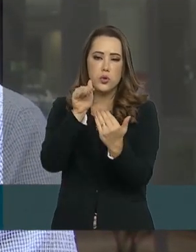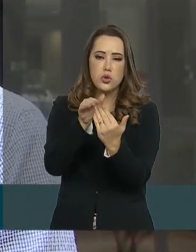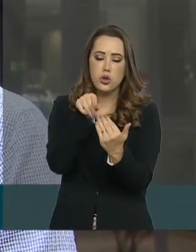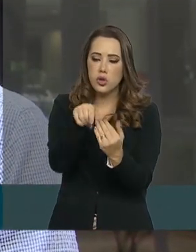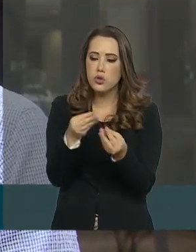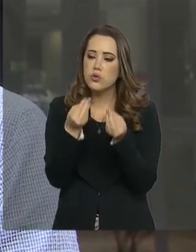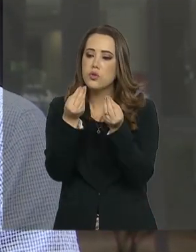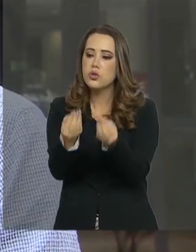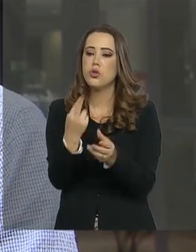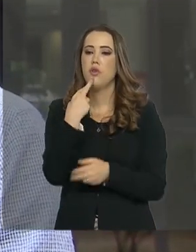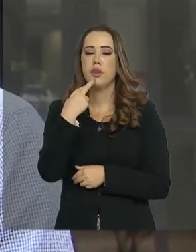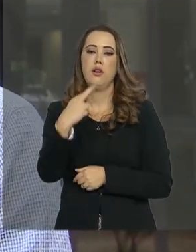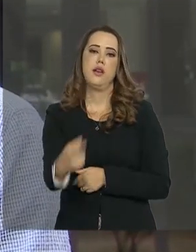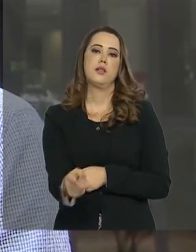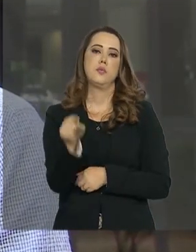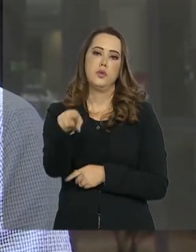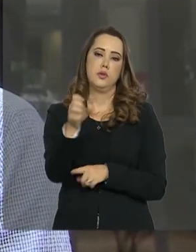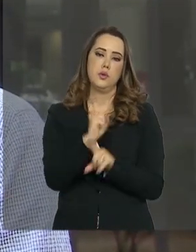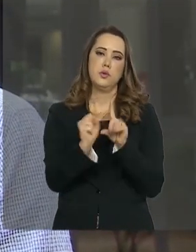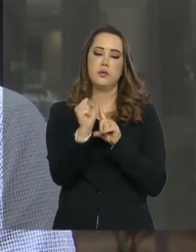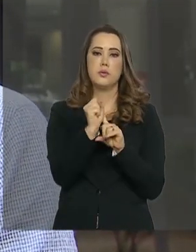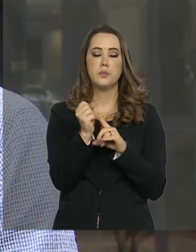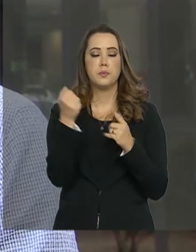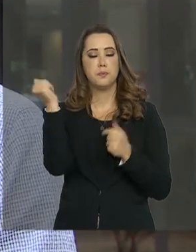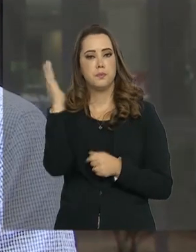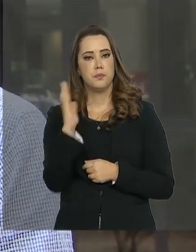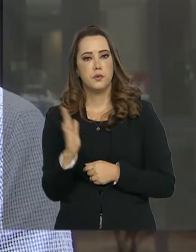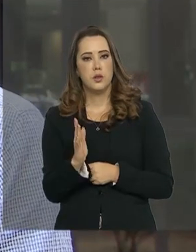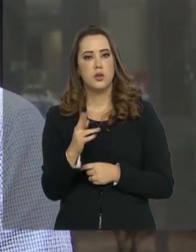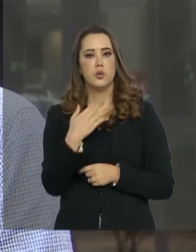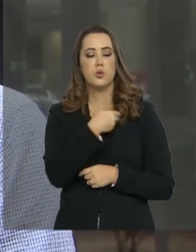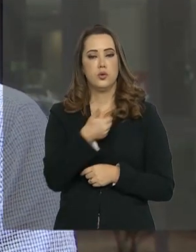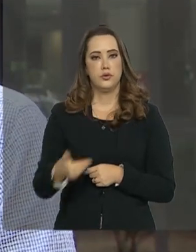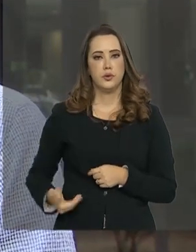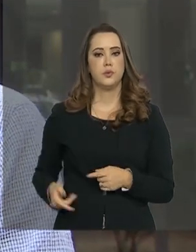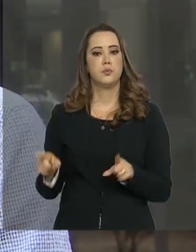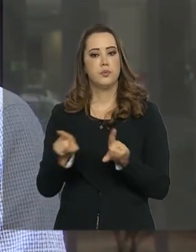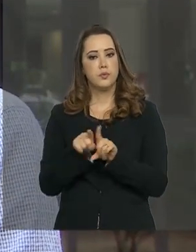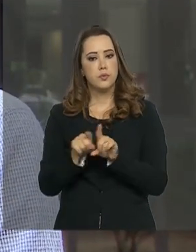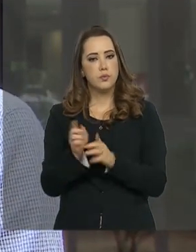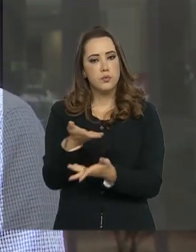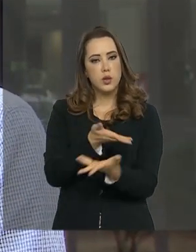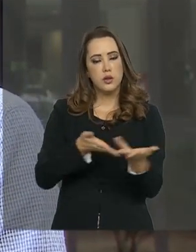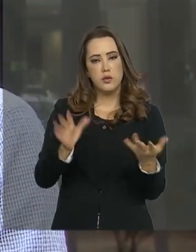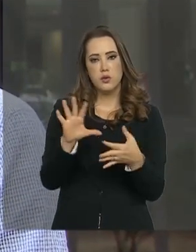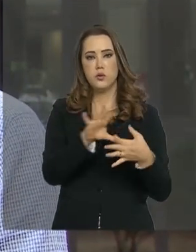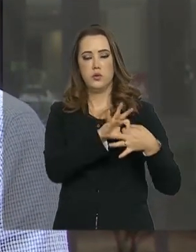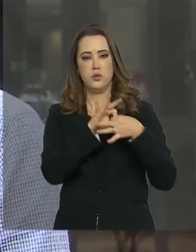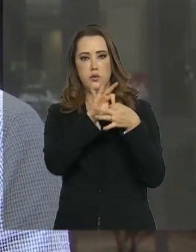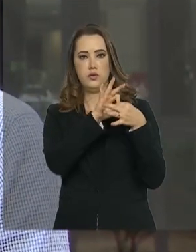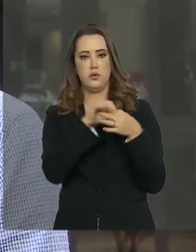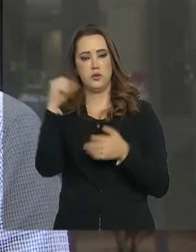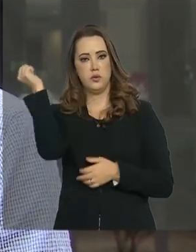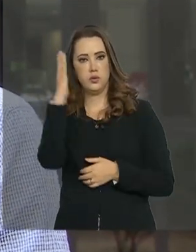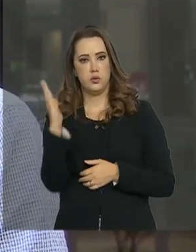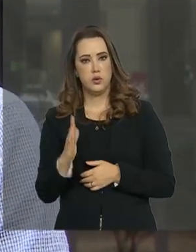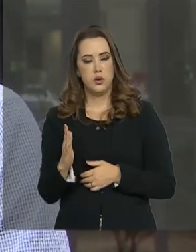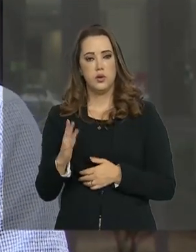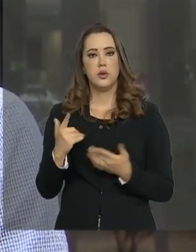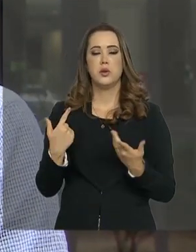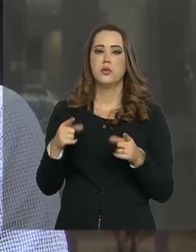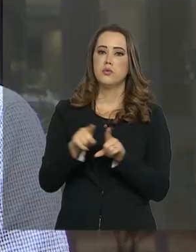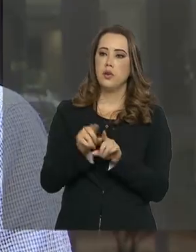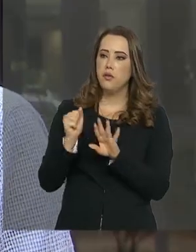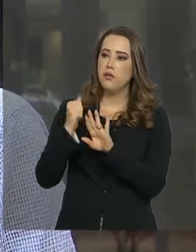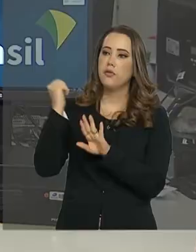demandas, demandas da sociedade, demandas de governo e que envolva parcerias nacionais, nacional